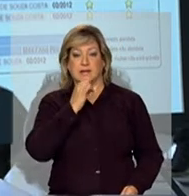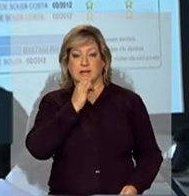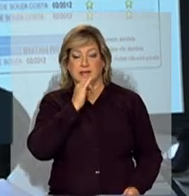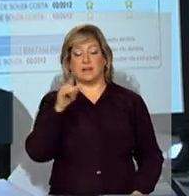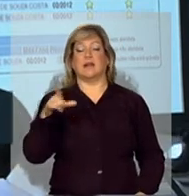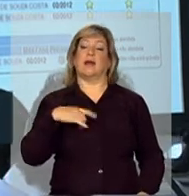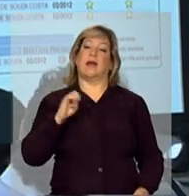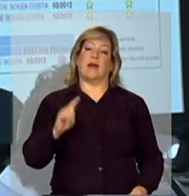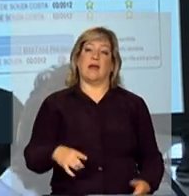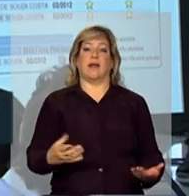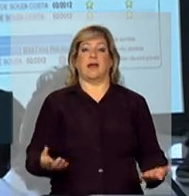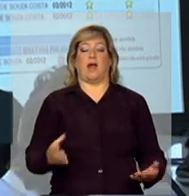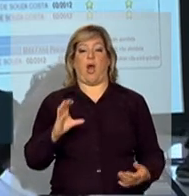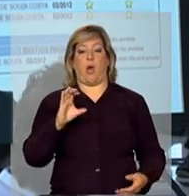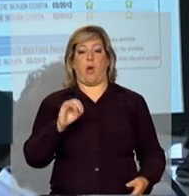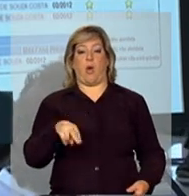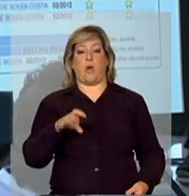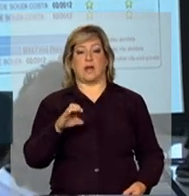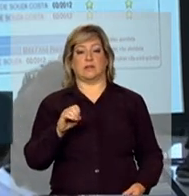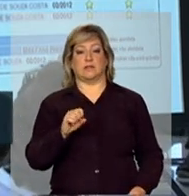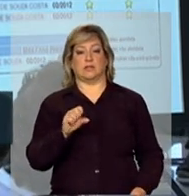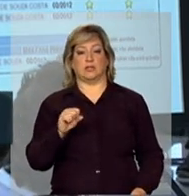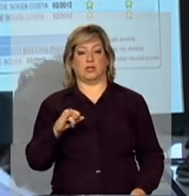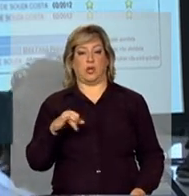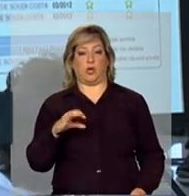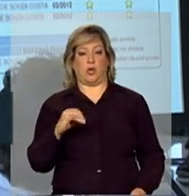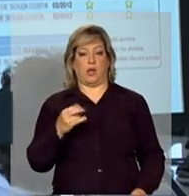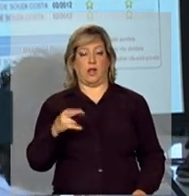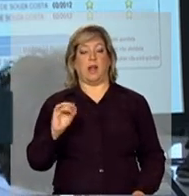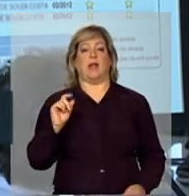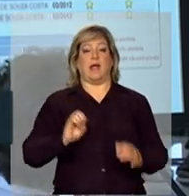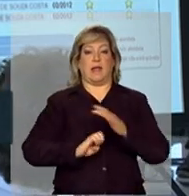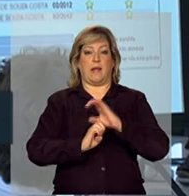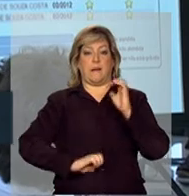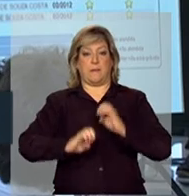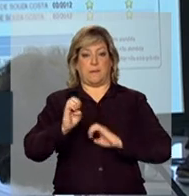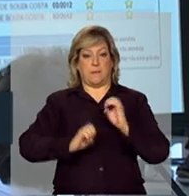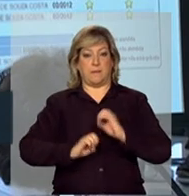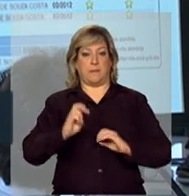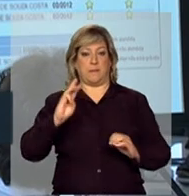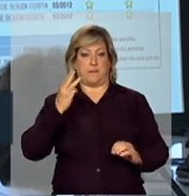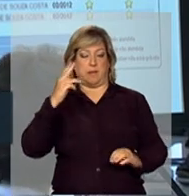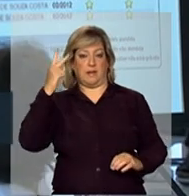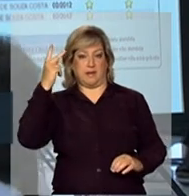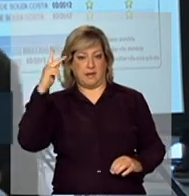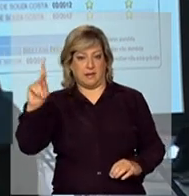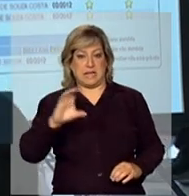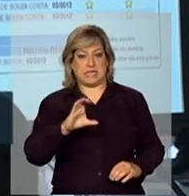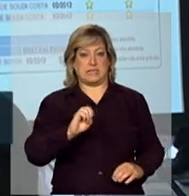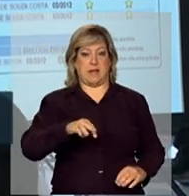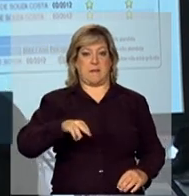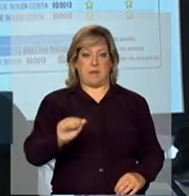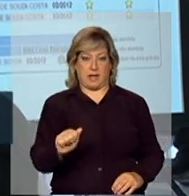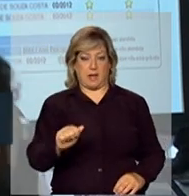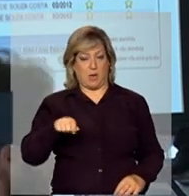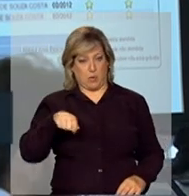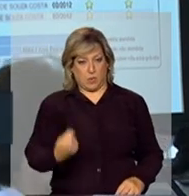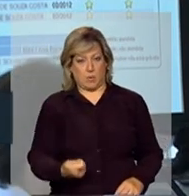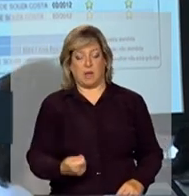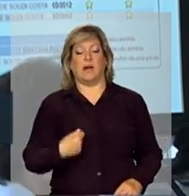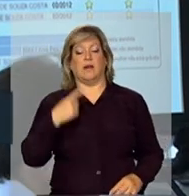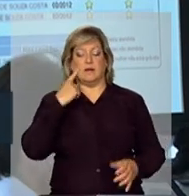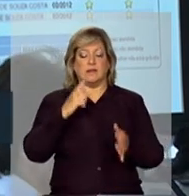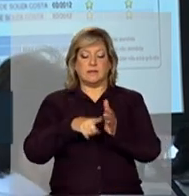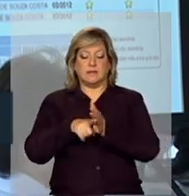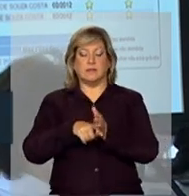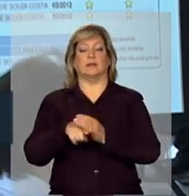concessionária de energia elétrica do Maranhão, a SEMA. Geramos uma lista, um banco de dados, e ofertamos para a concessionária,